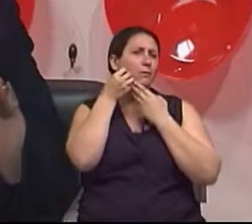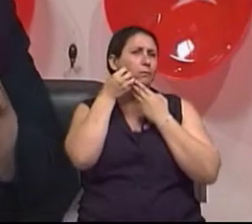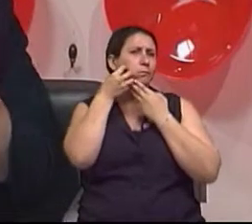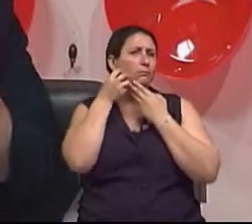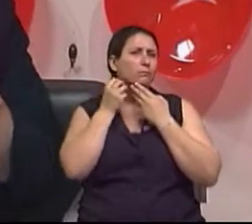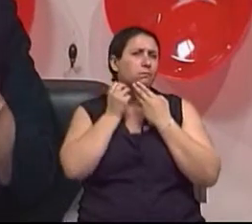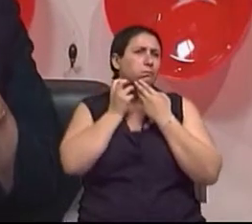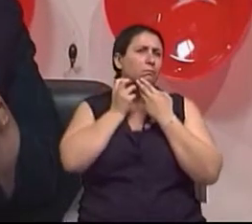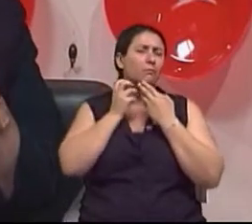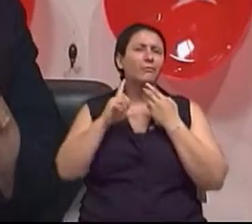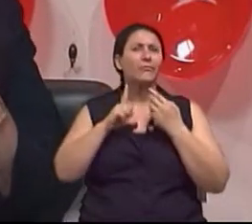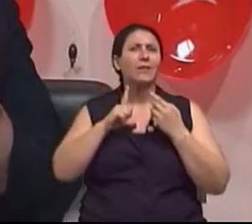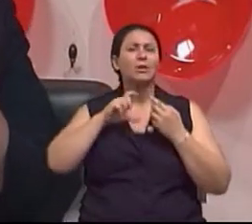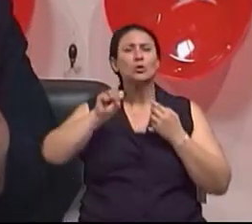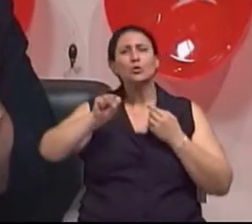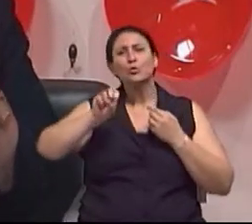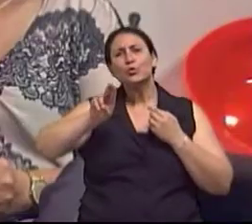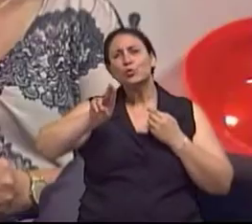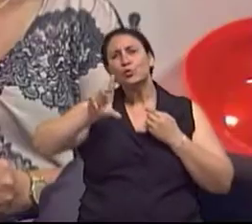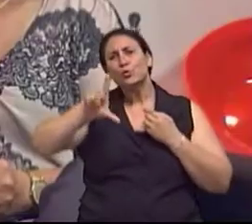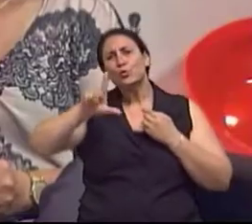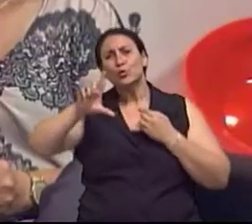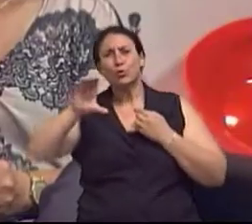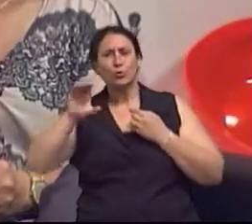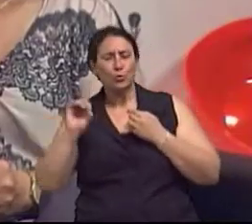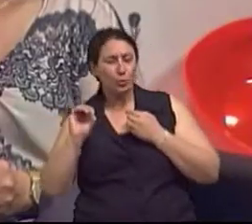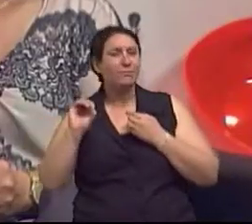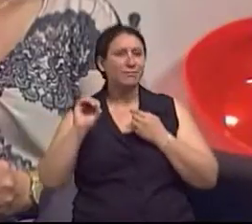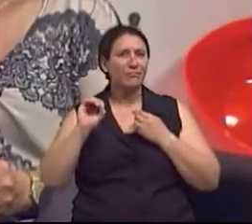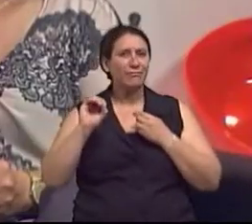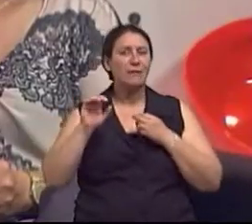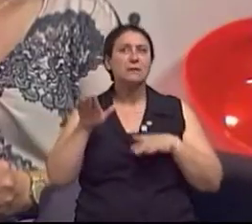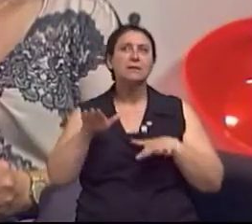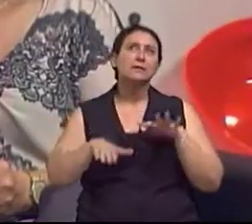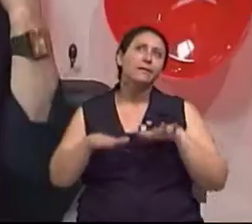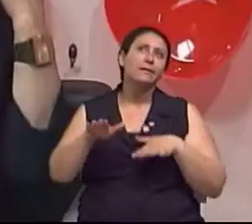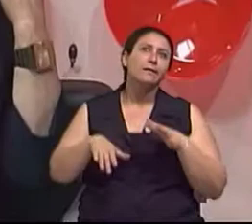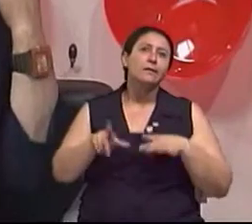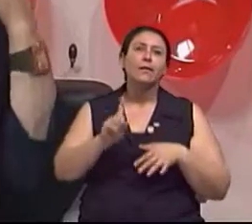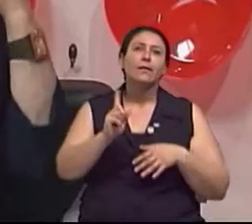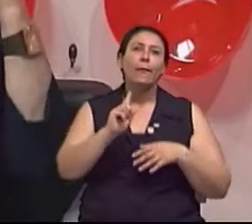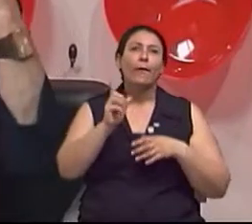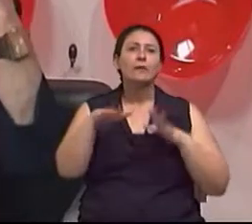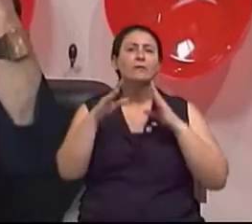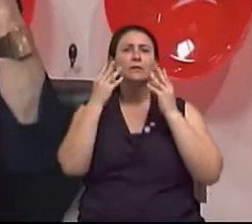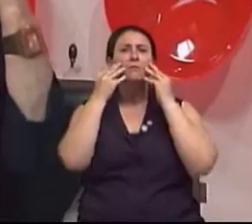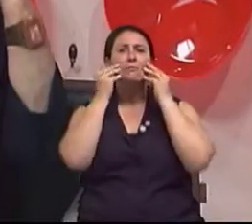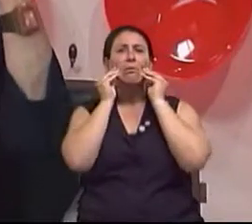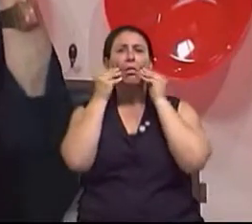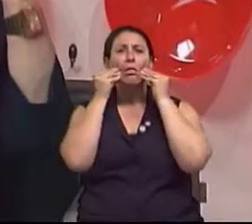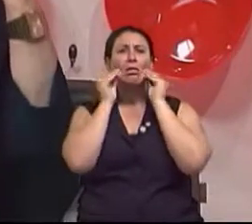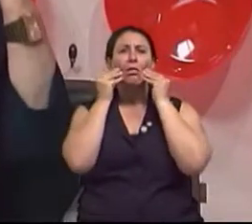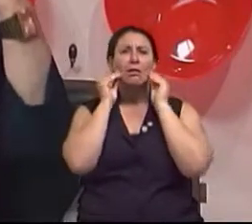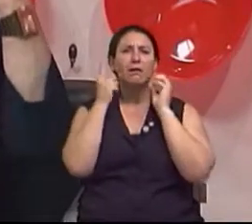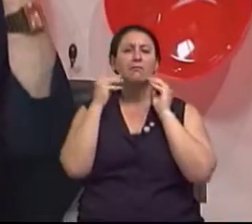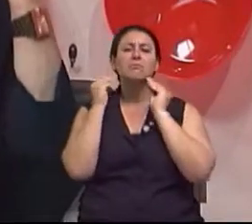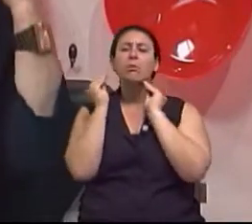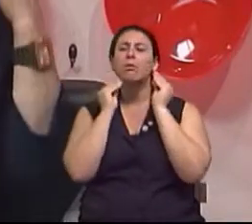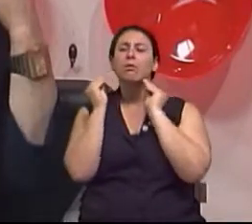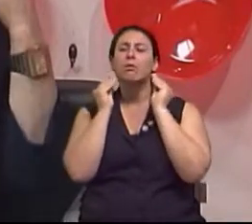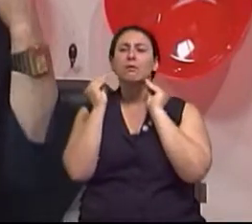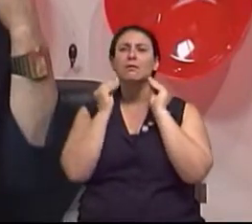do mento. Muitas vezes, não é? A flacidez e ocorre uma